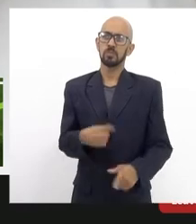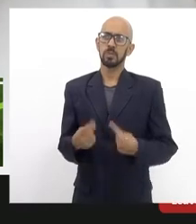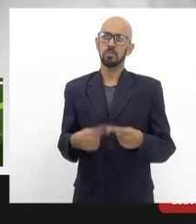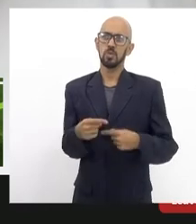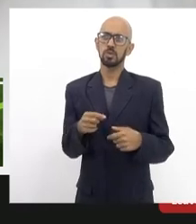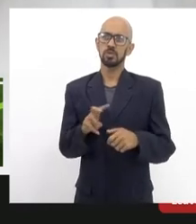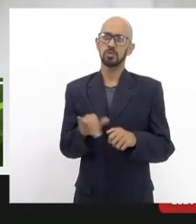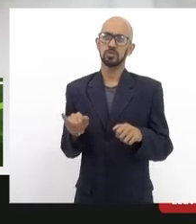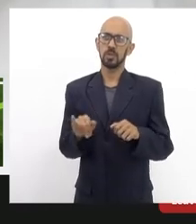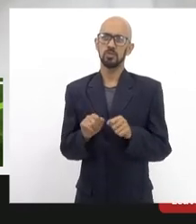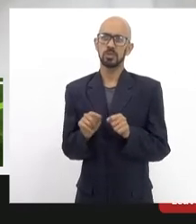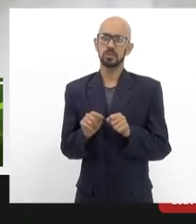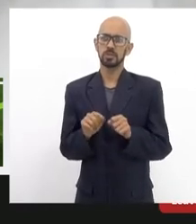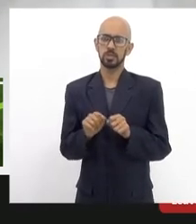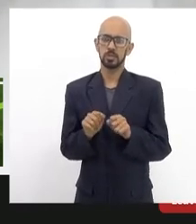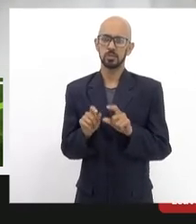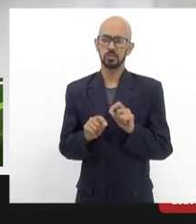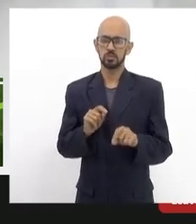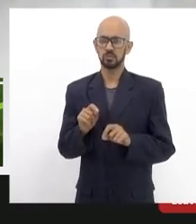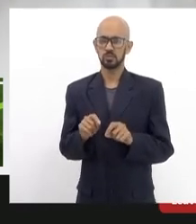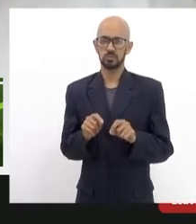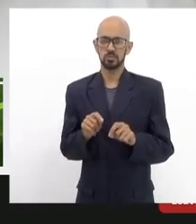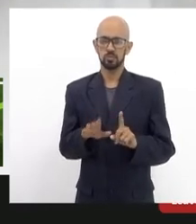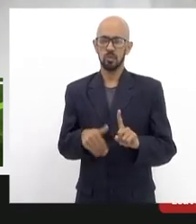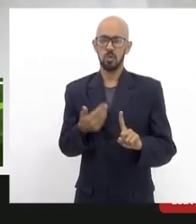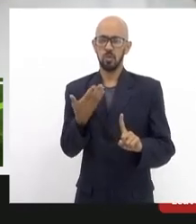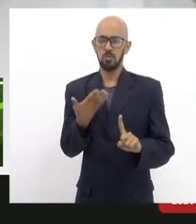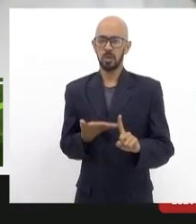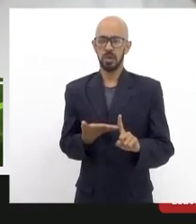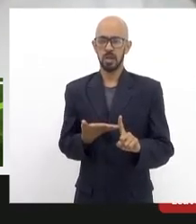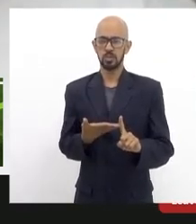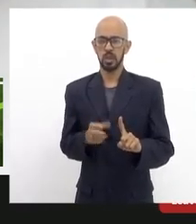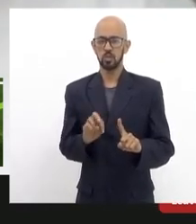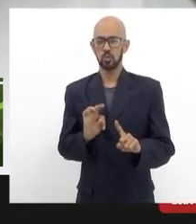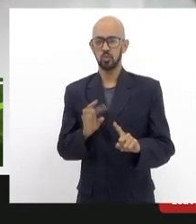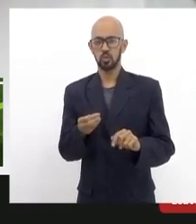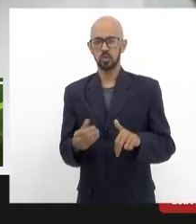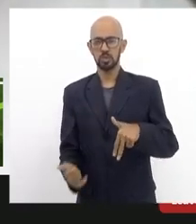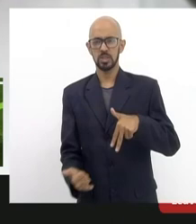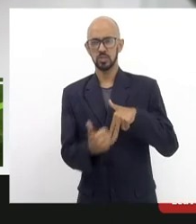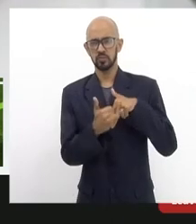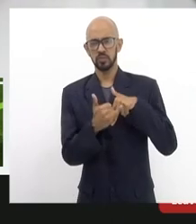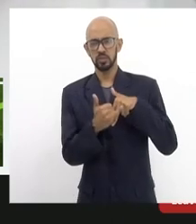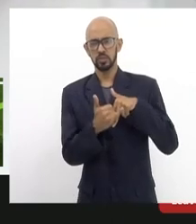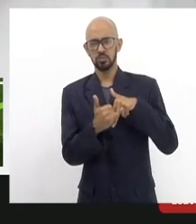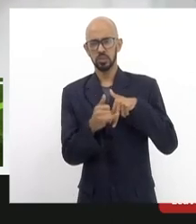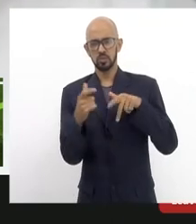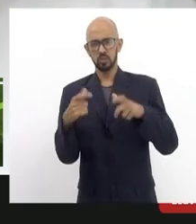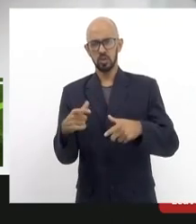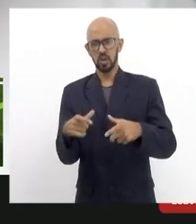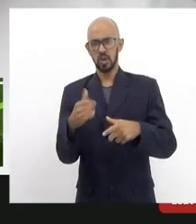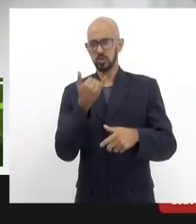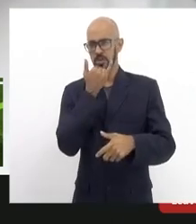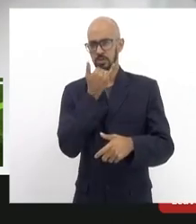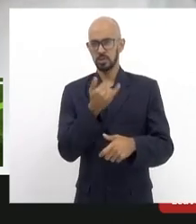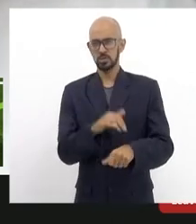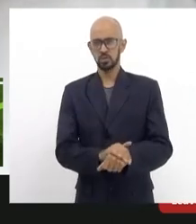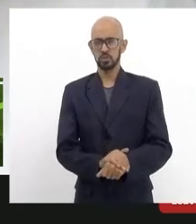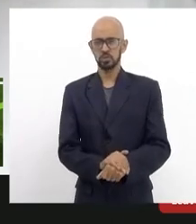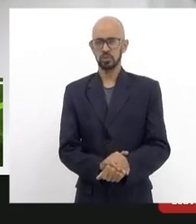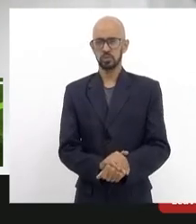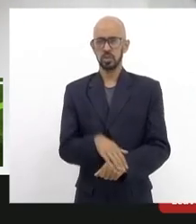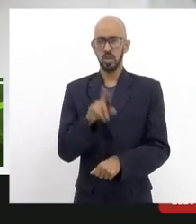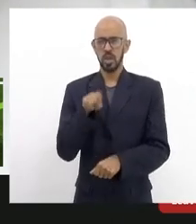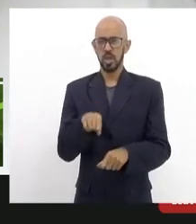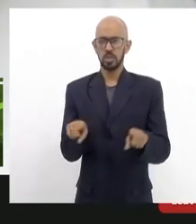fazer uma homenagem às vítimas no local do acidente é uma já é